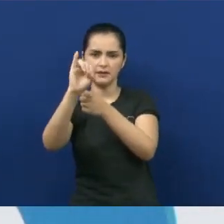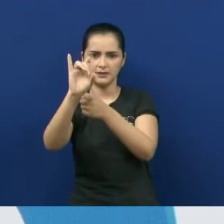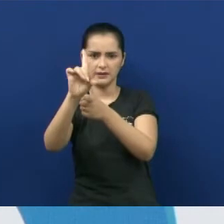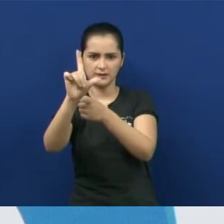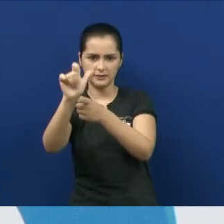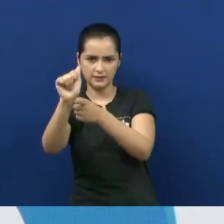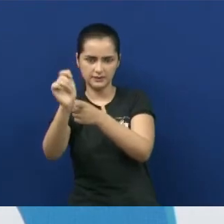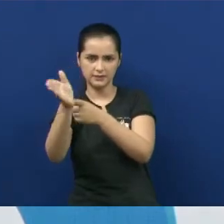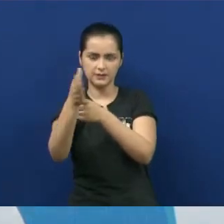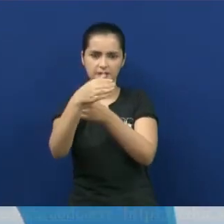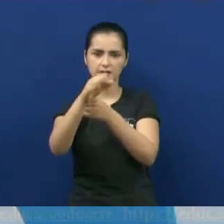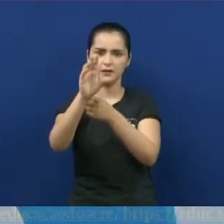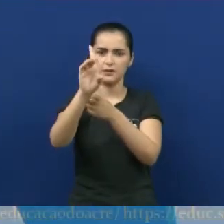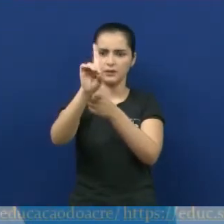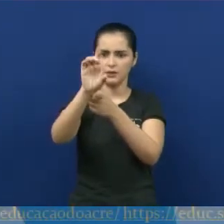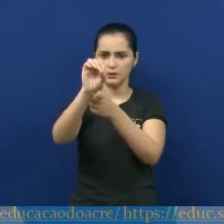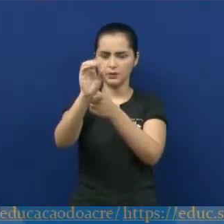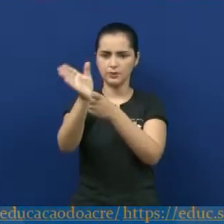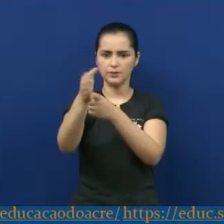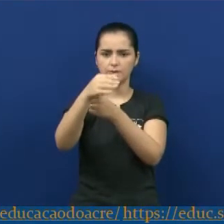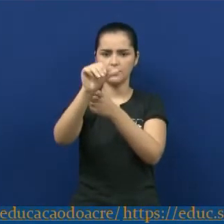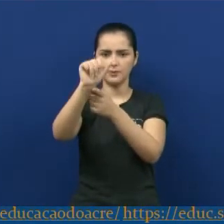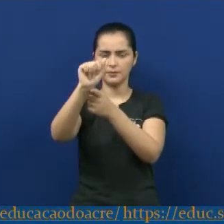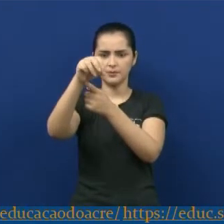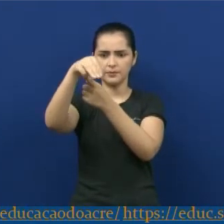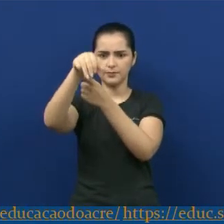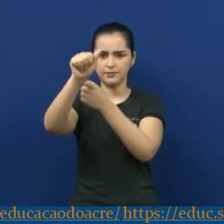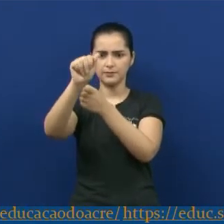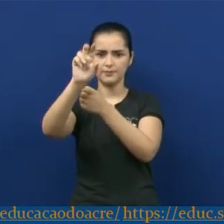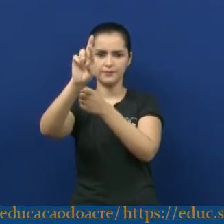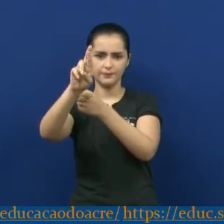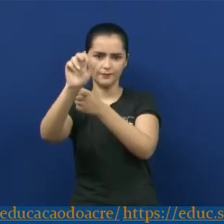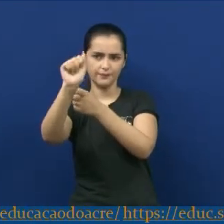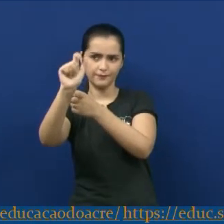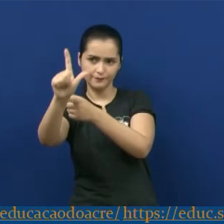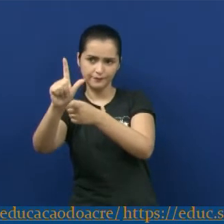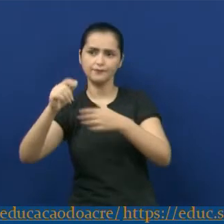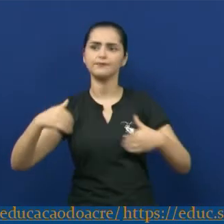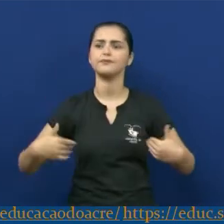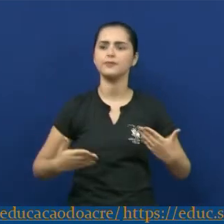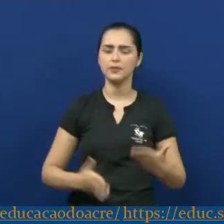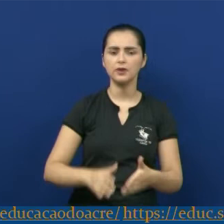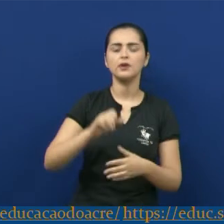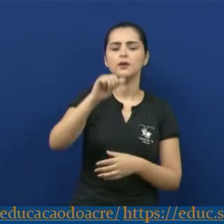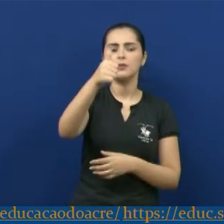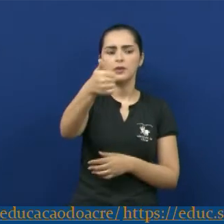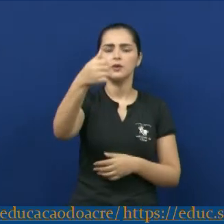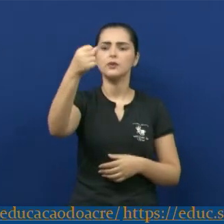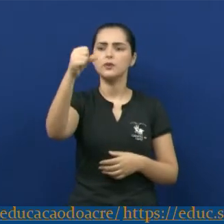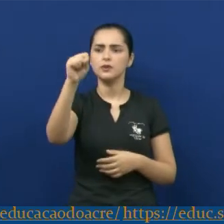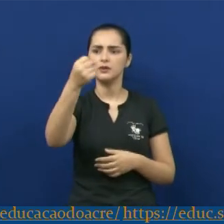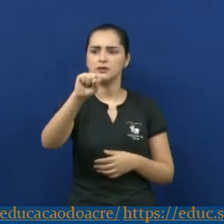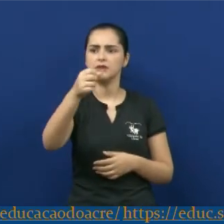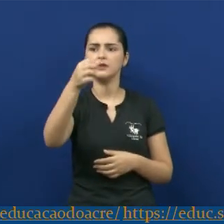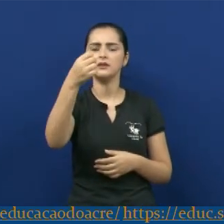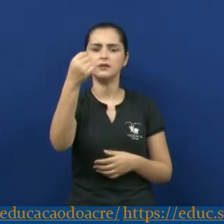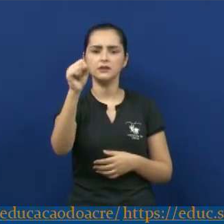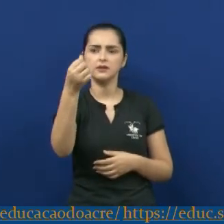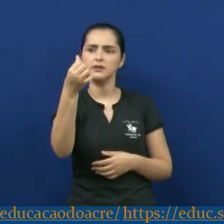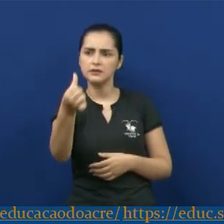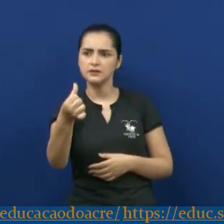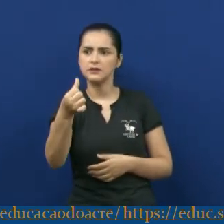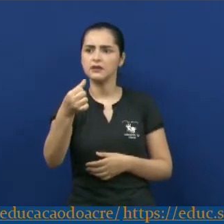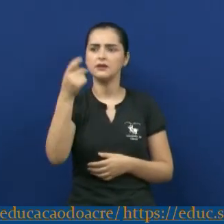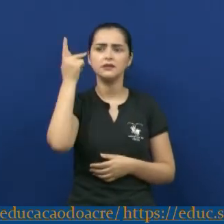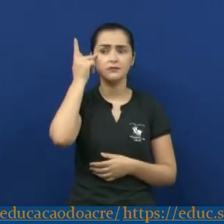Ela nasceu em 1886, na Fazenda São Bernardo, interior de São Paulo. Uma pintora e desenhista brasileira,